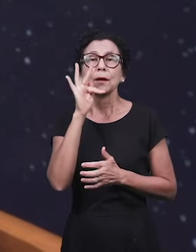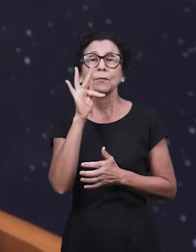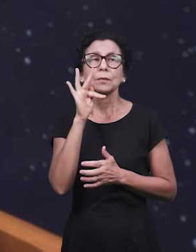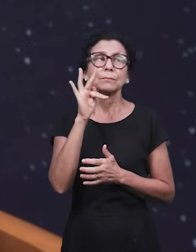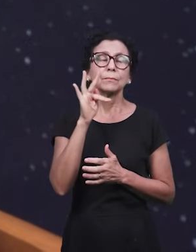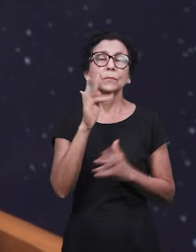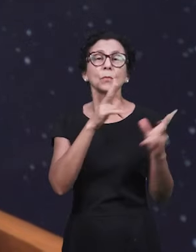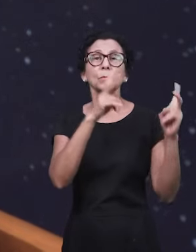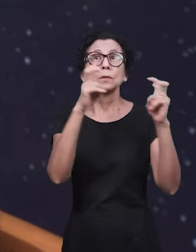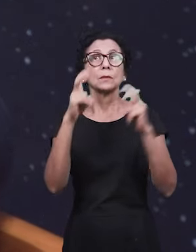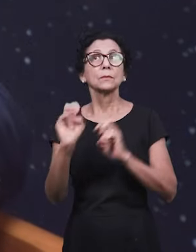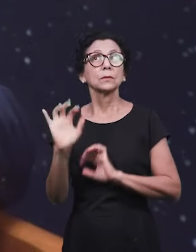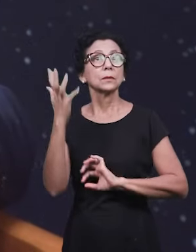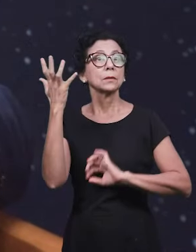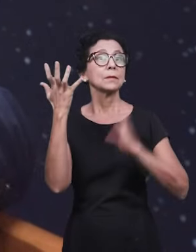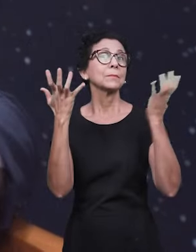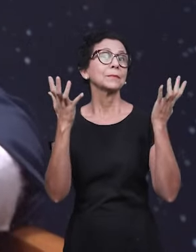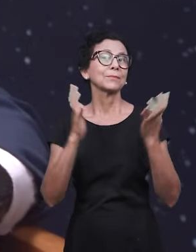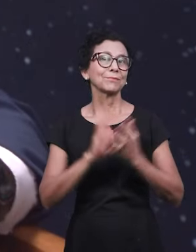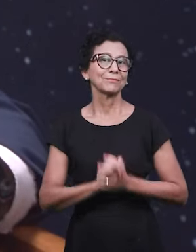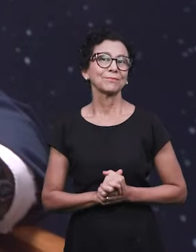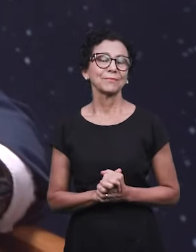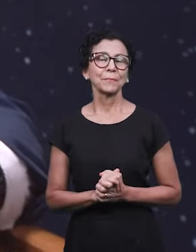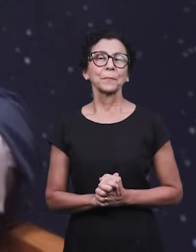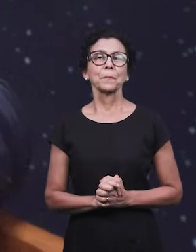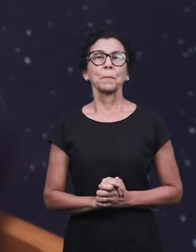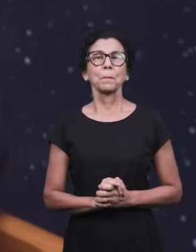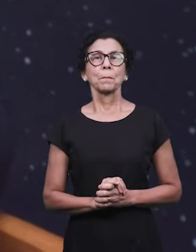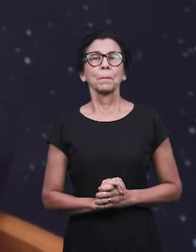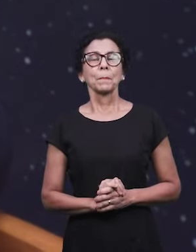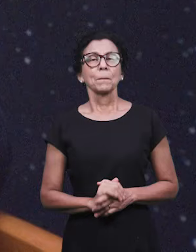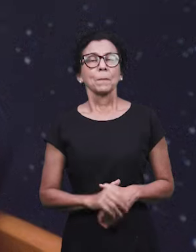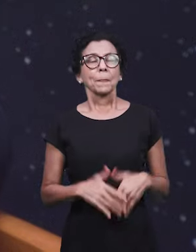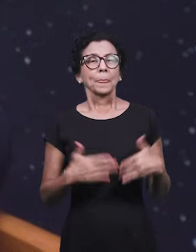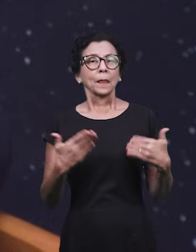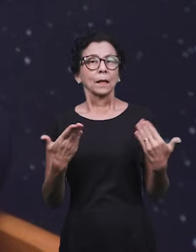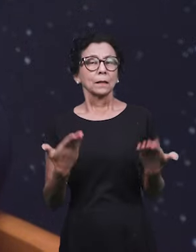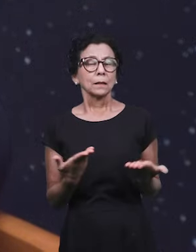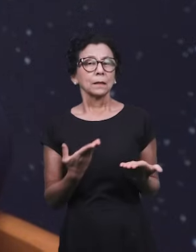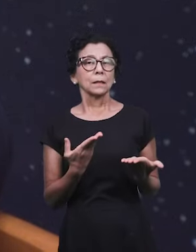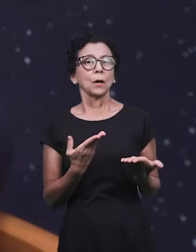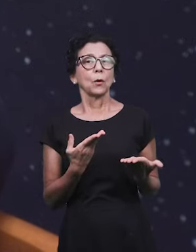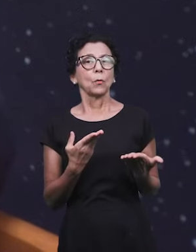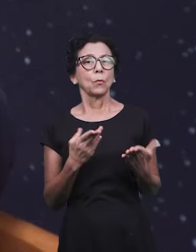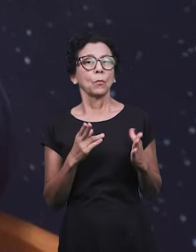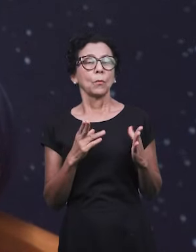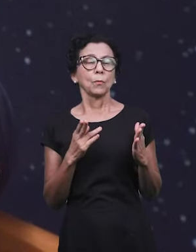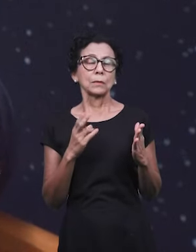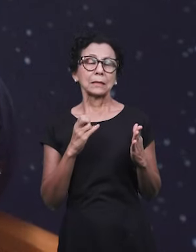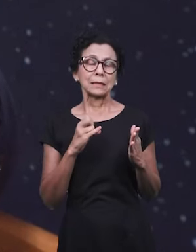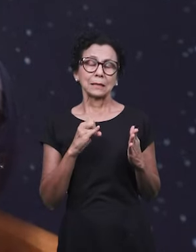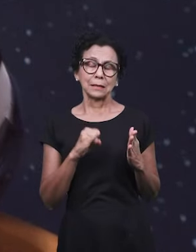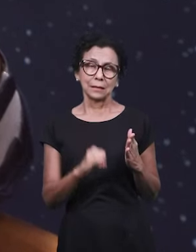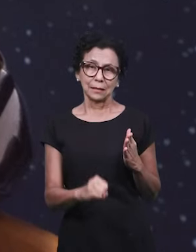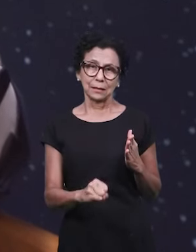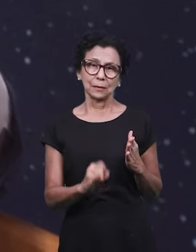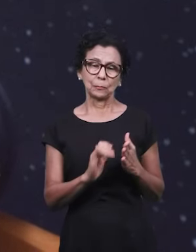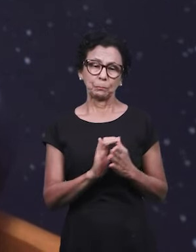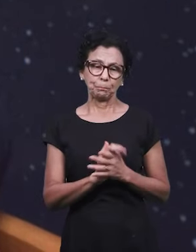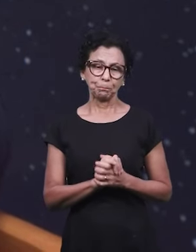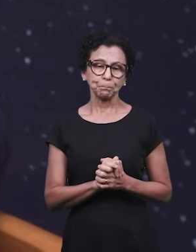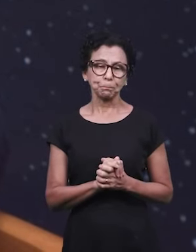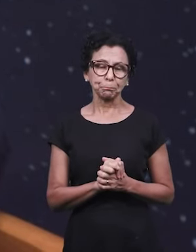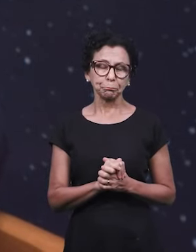E aí, nós entendemos o tema de hoje. Porque, se é algo impreciso na razão,